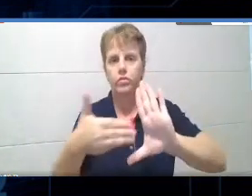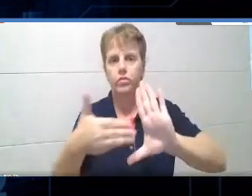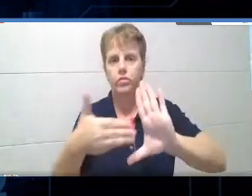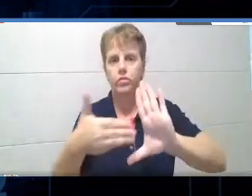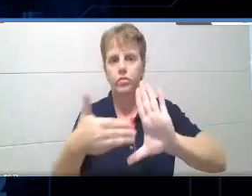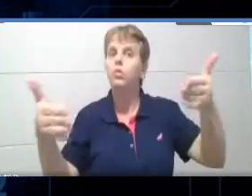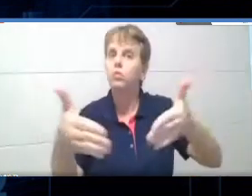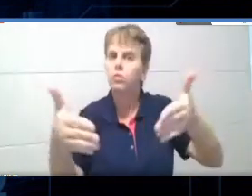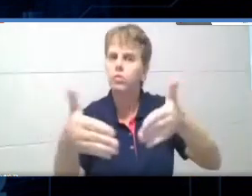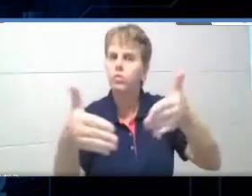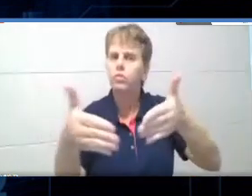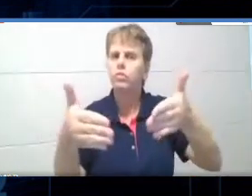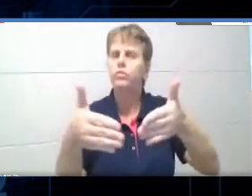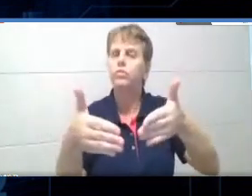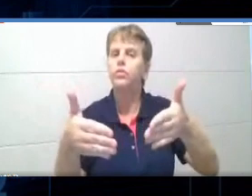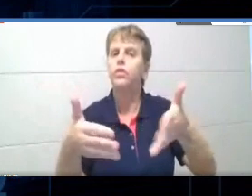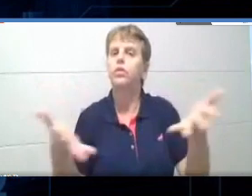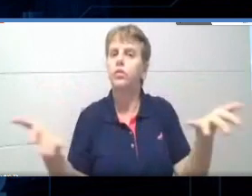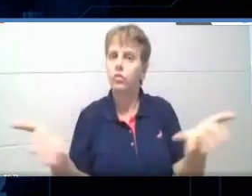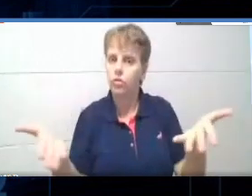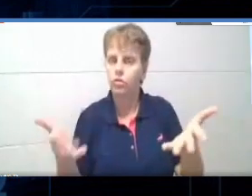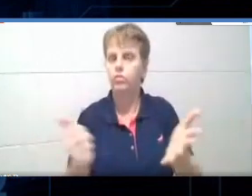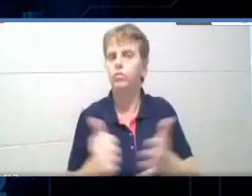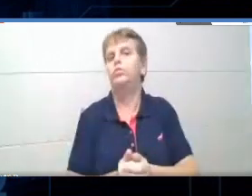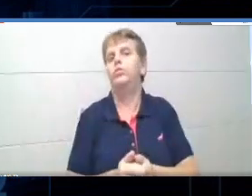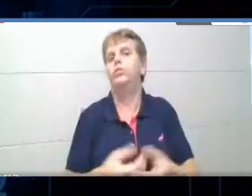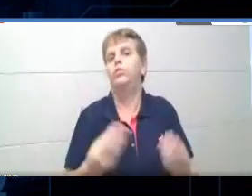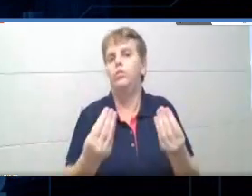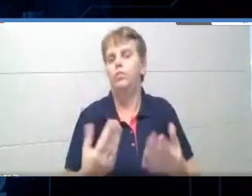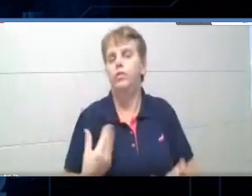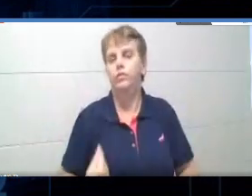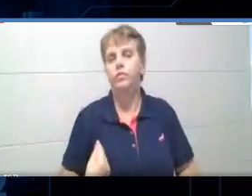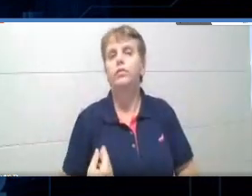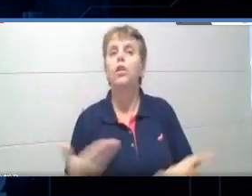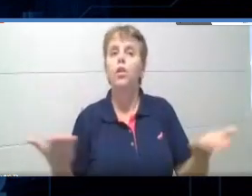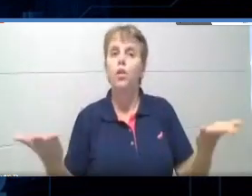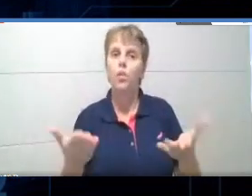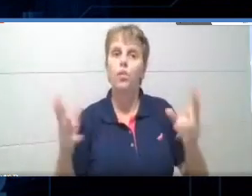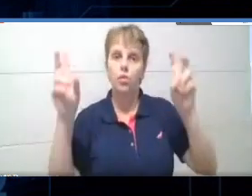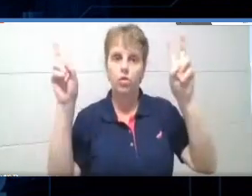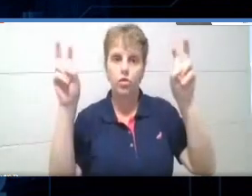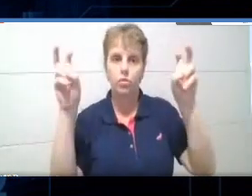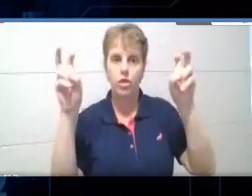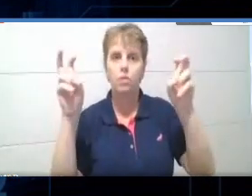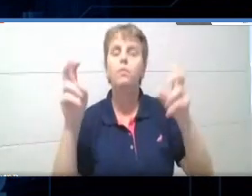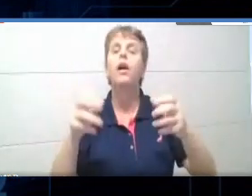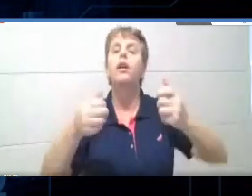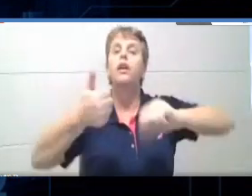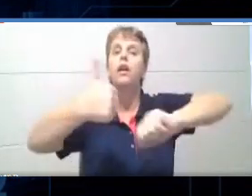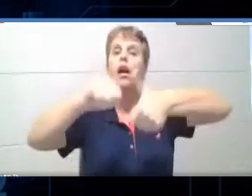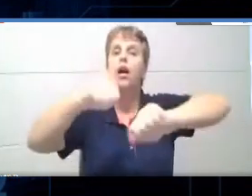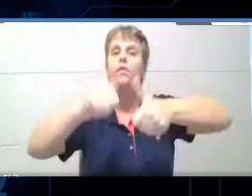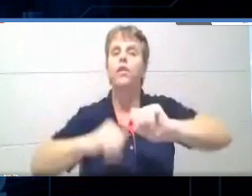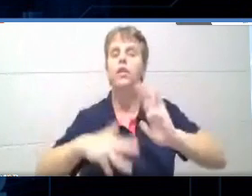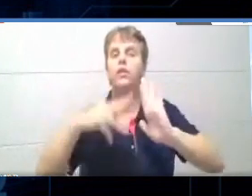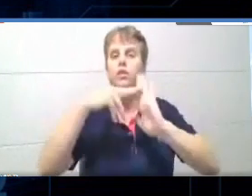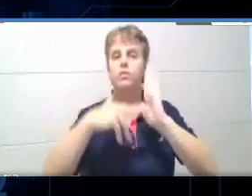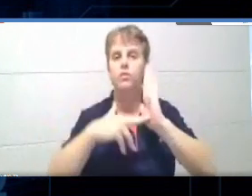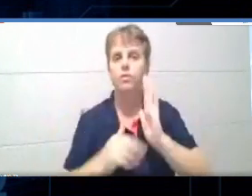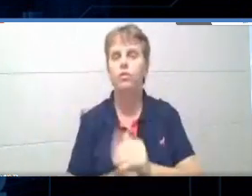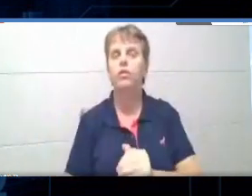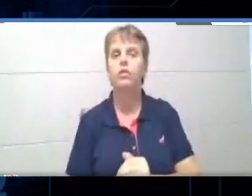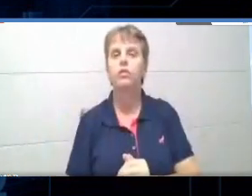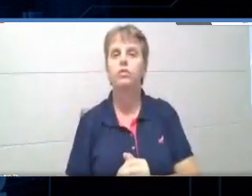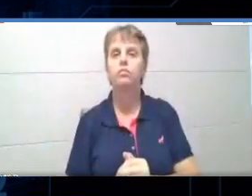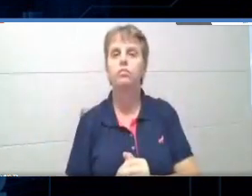nós estamos inseridos atualmente. Então, hoje o nosso tema principal é avaliação, né, então ele já é por si